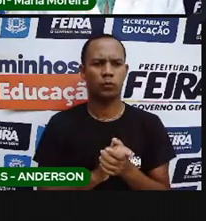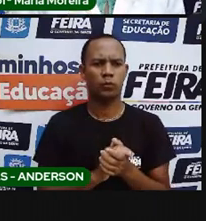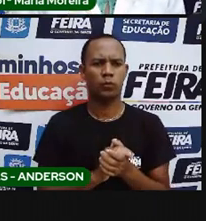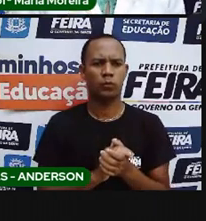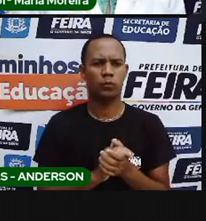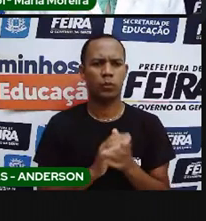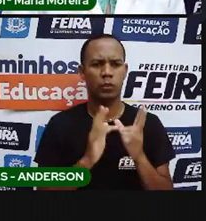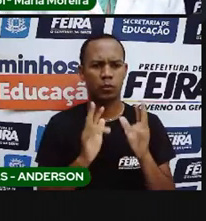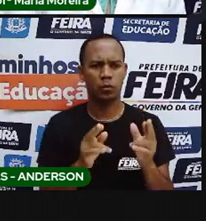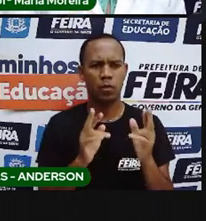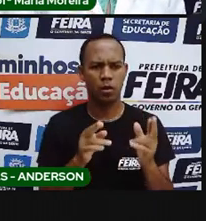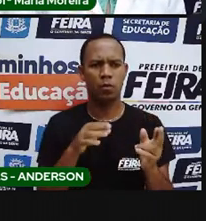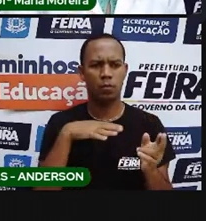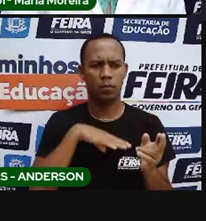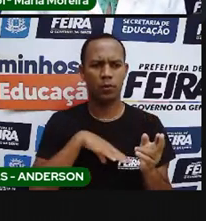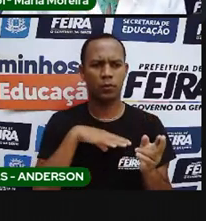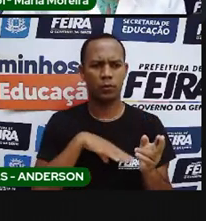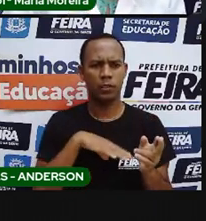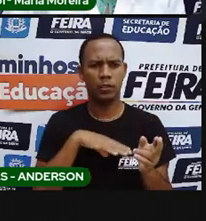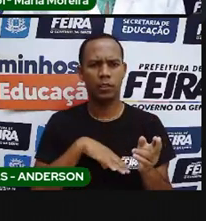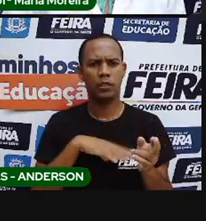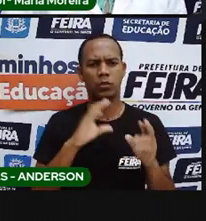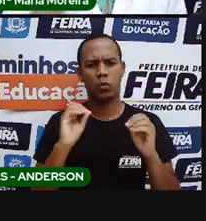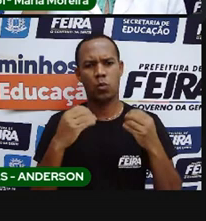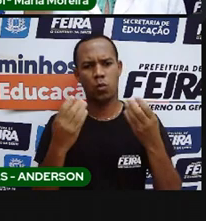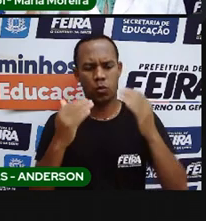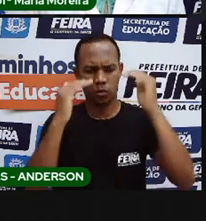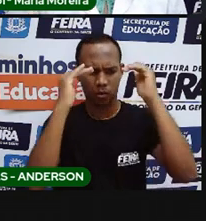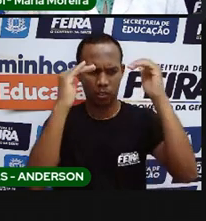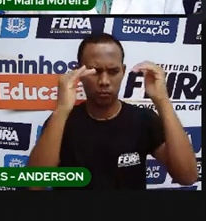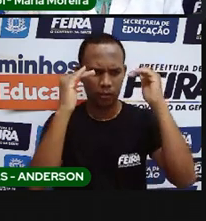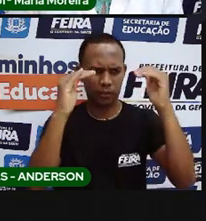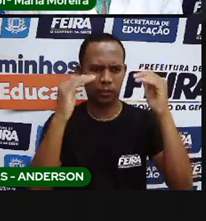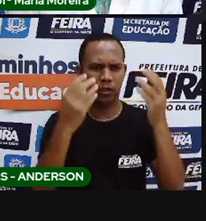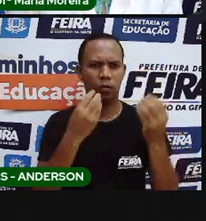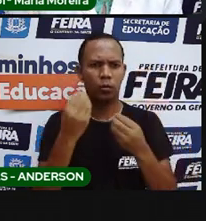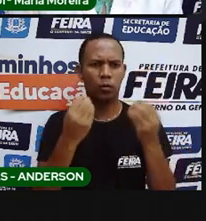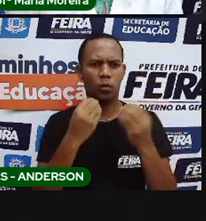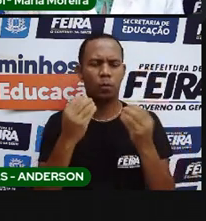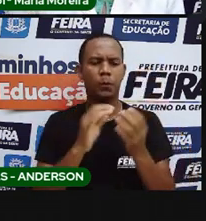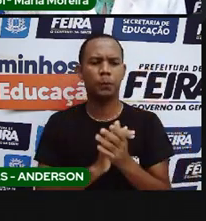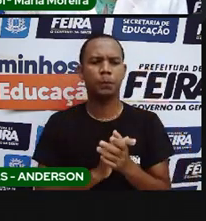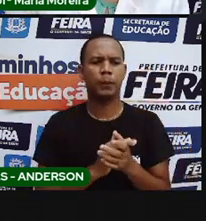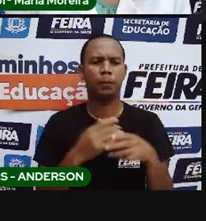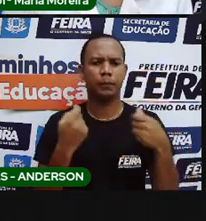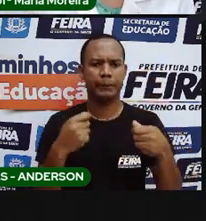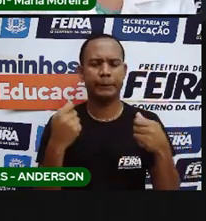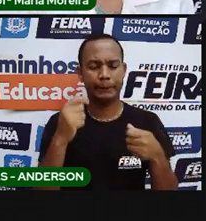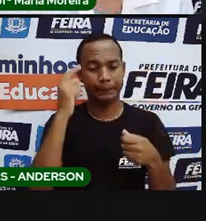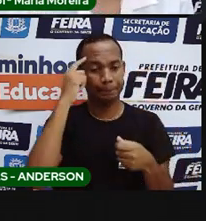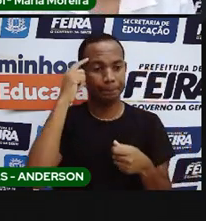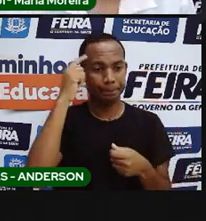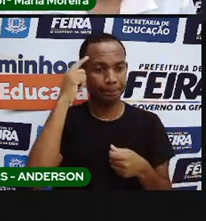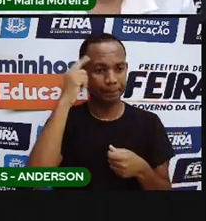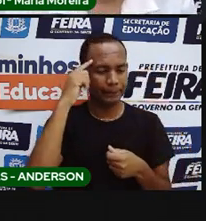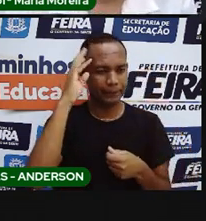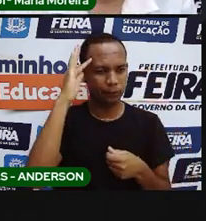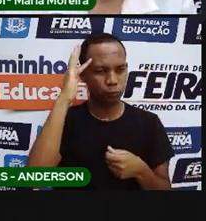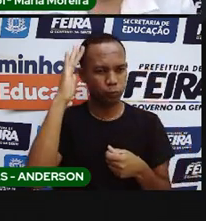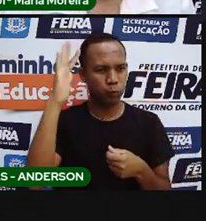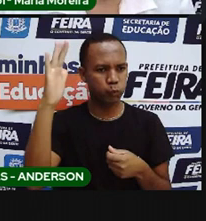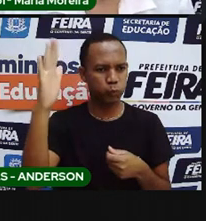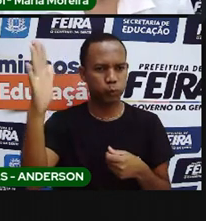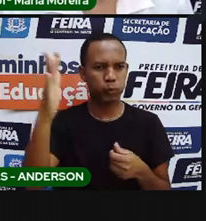que os portugueses agiram, porque isso valia uma vez bem respeitado. E eu fico a reflexão aí para vocês, certo? E